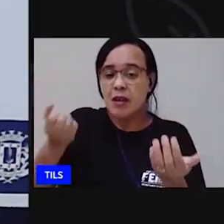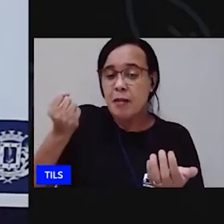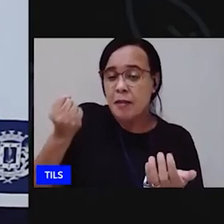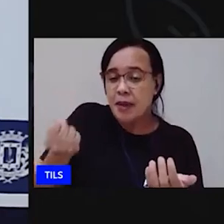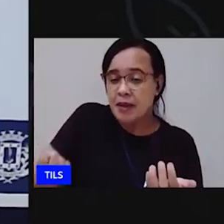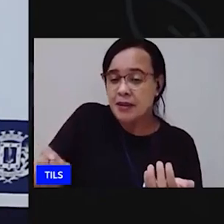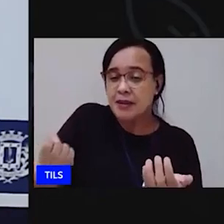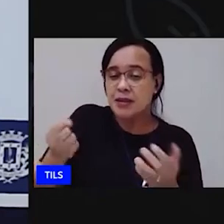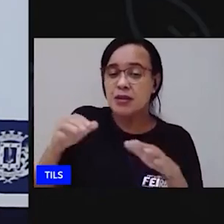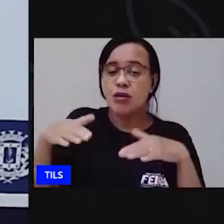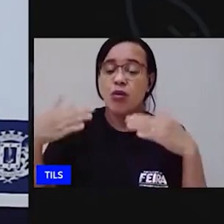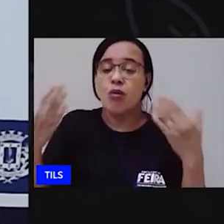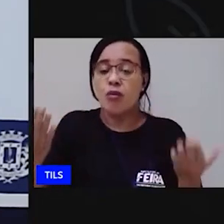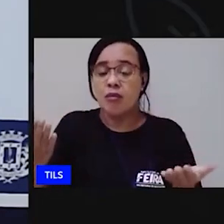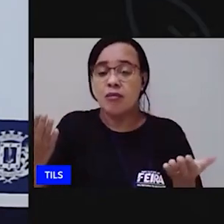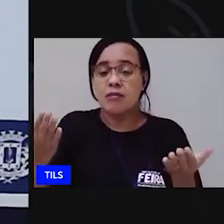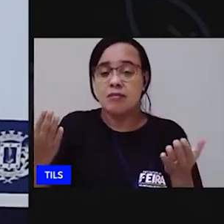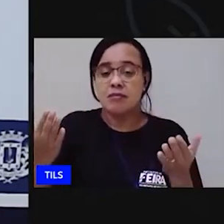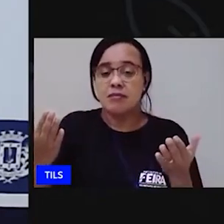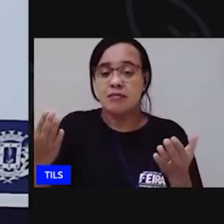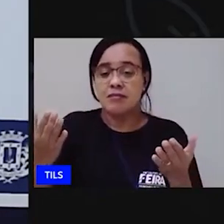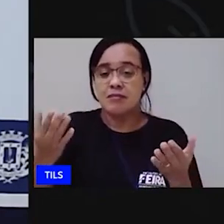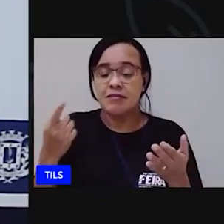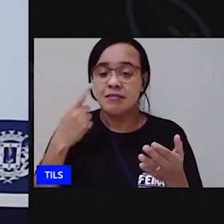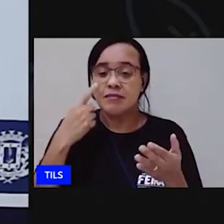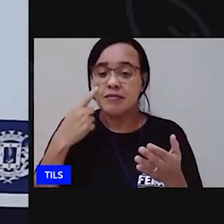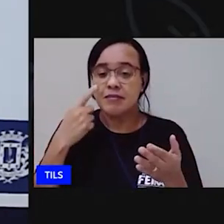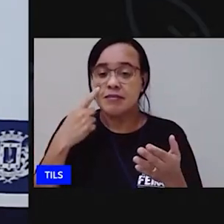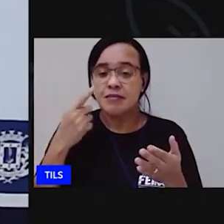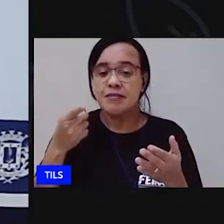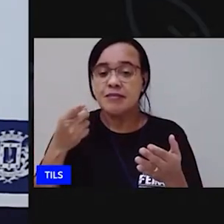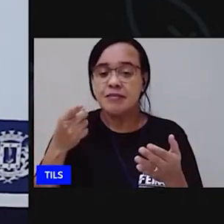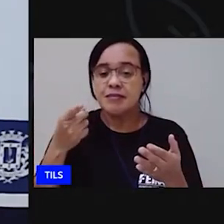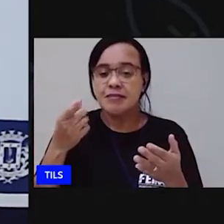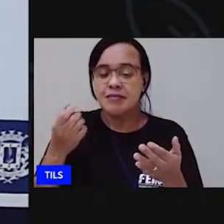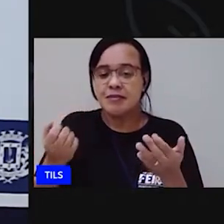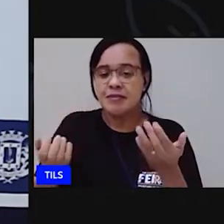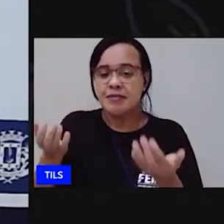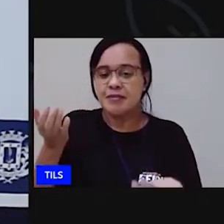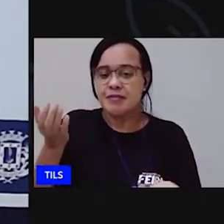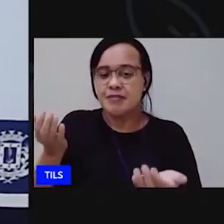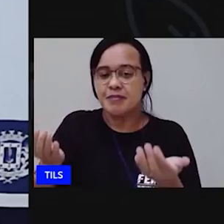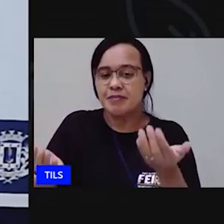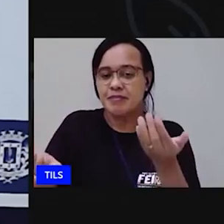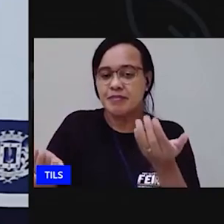equilibrei vamos levantar agora a balança